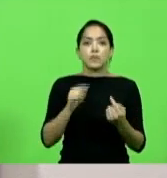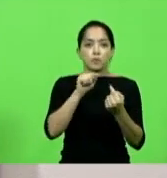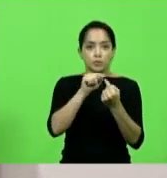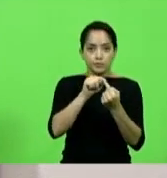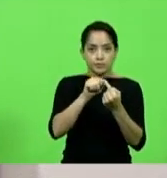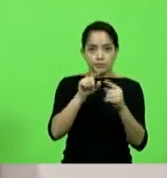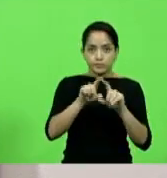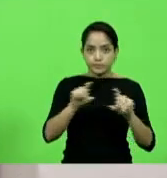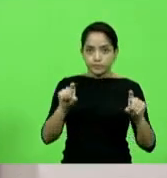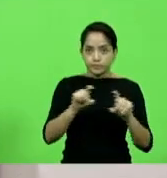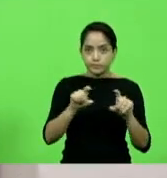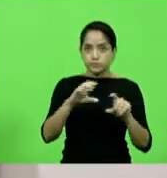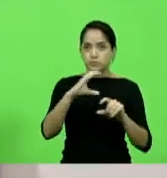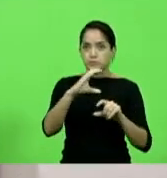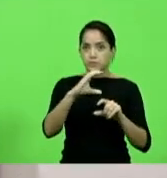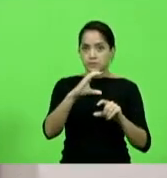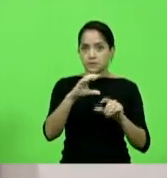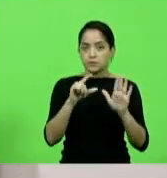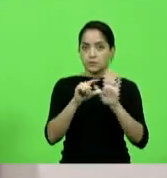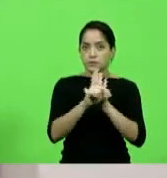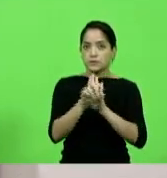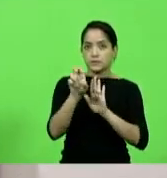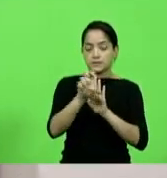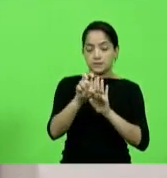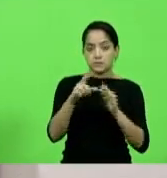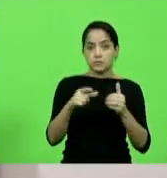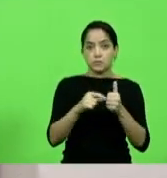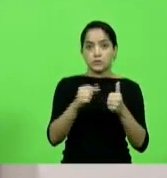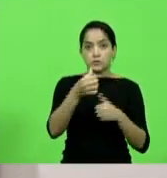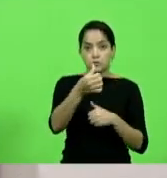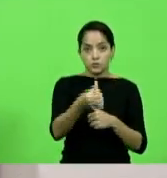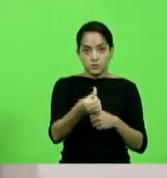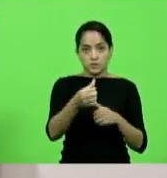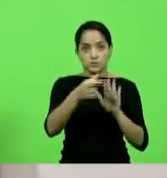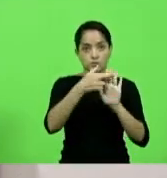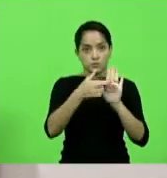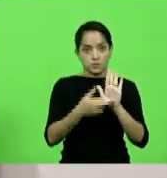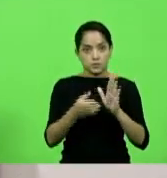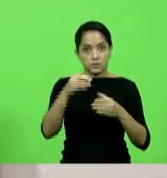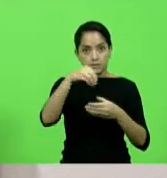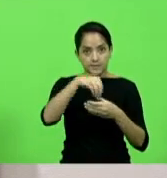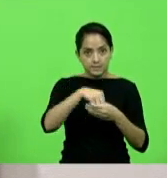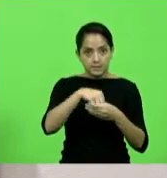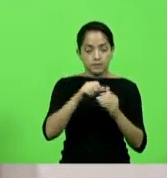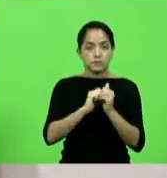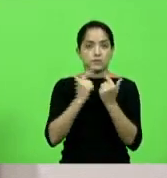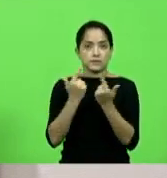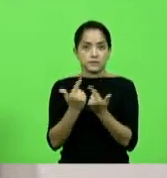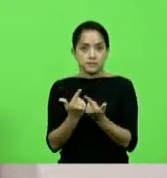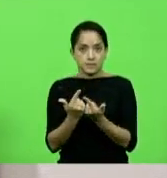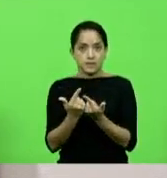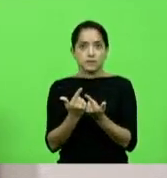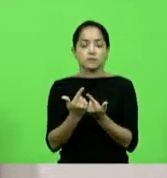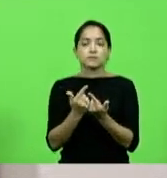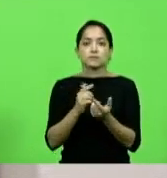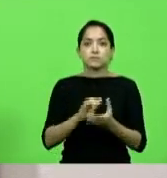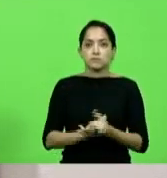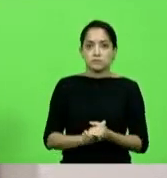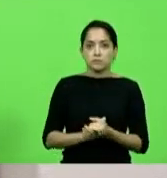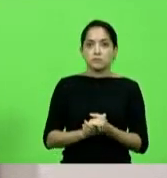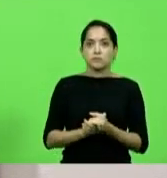C do inciso 5º do artigo 6º do Regimento Interno desta Assembleia Legislativa, declarou